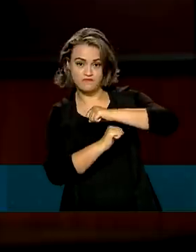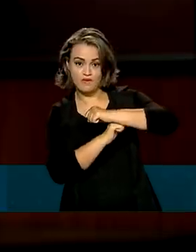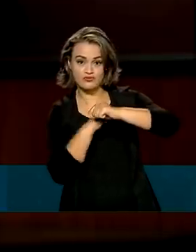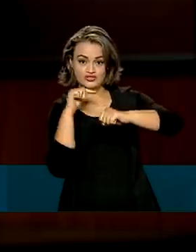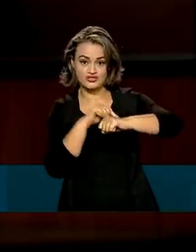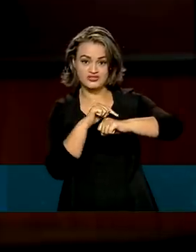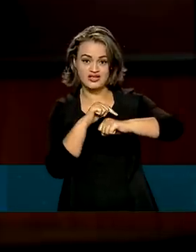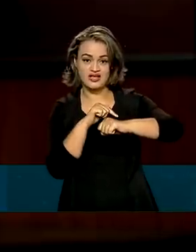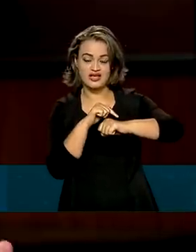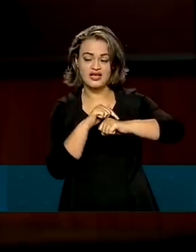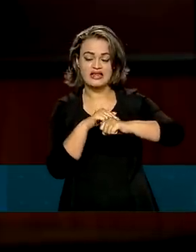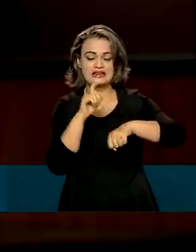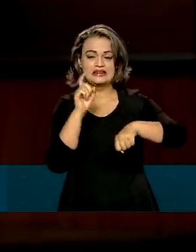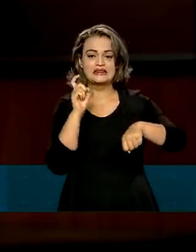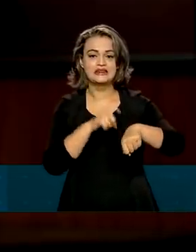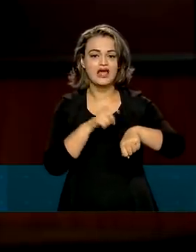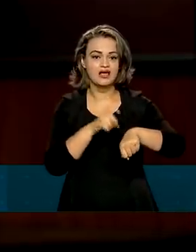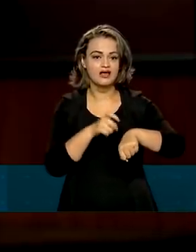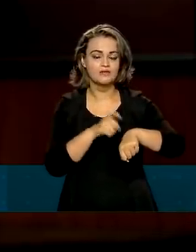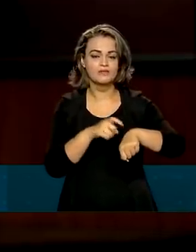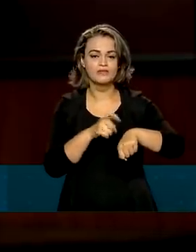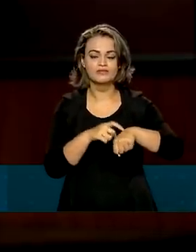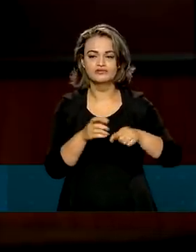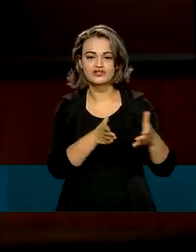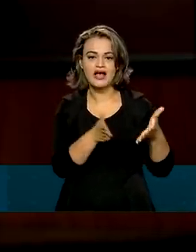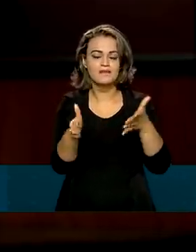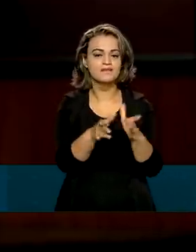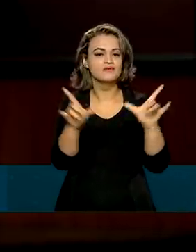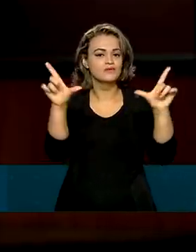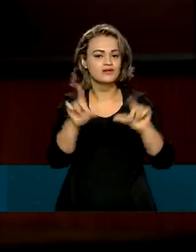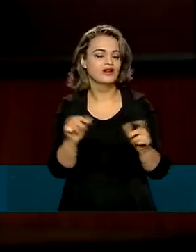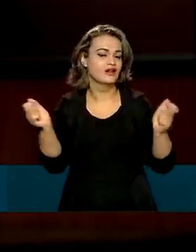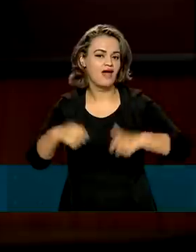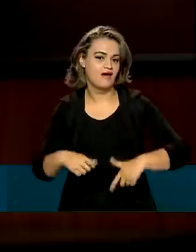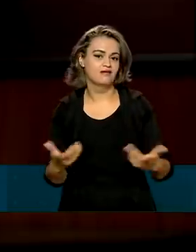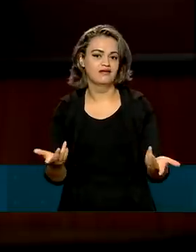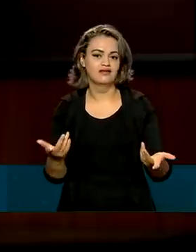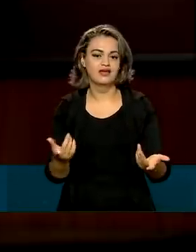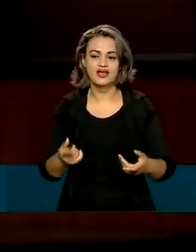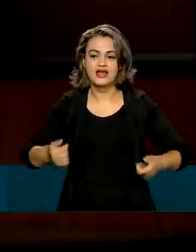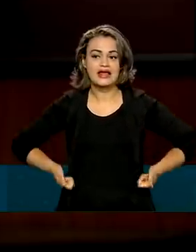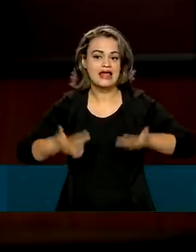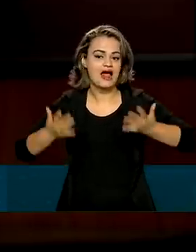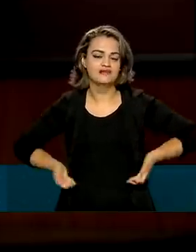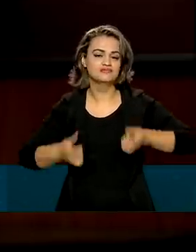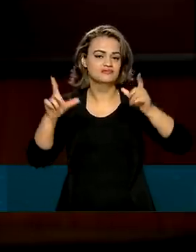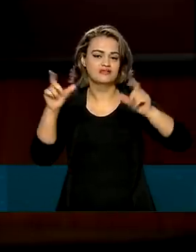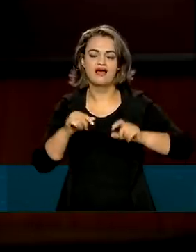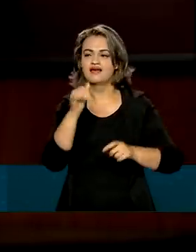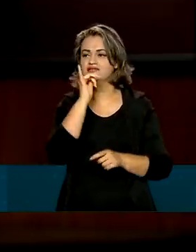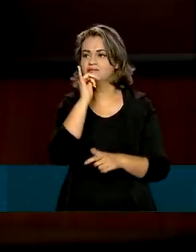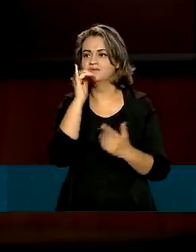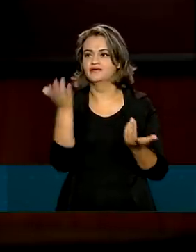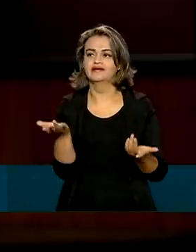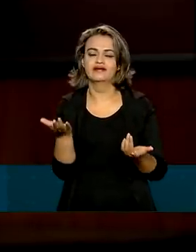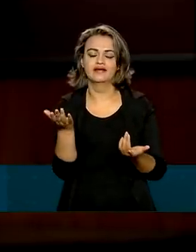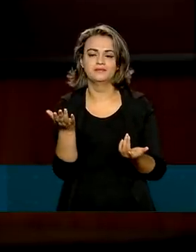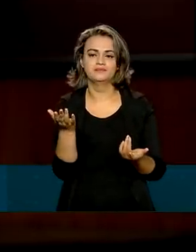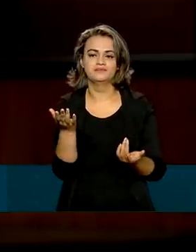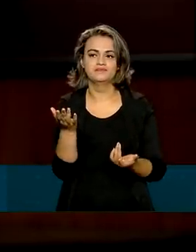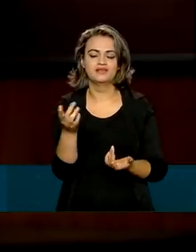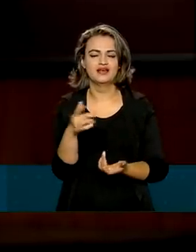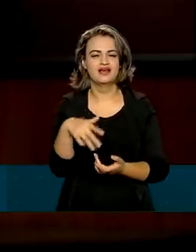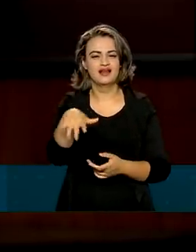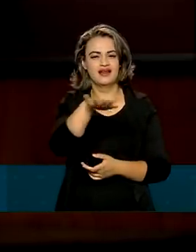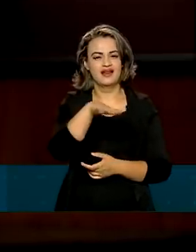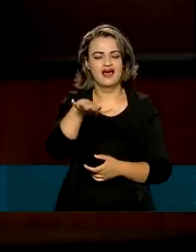diminui o tempo de percurso e diminui também o custo. Aqui, por exemplo, só na